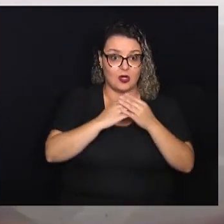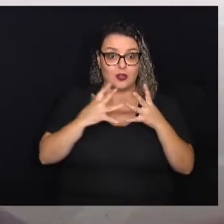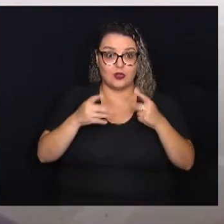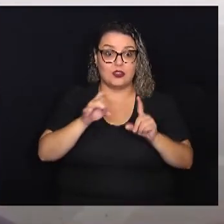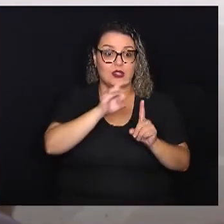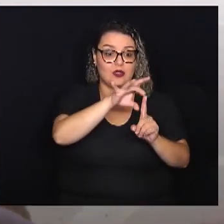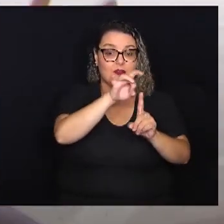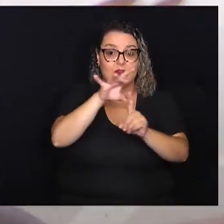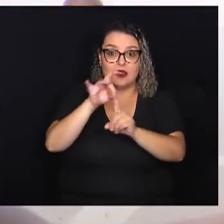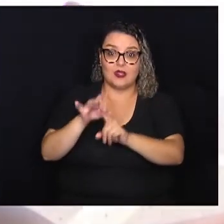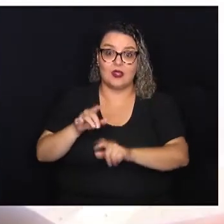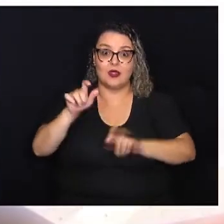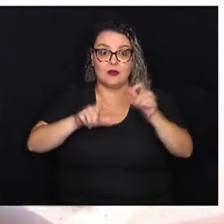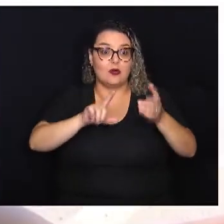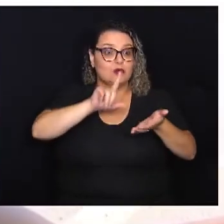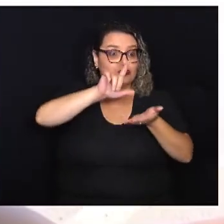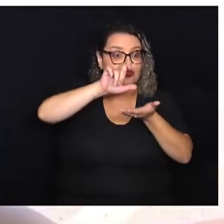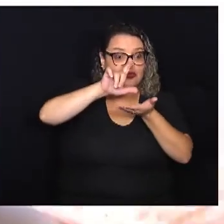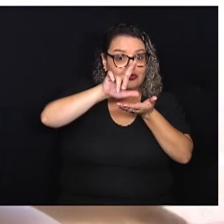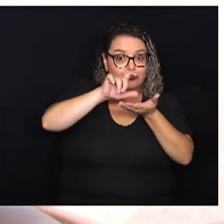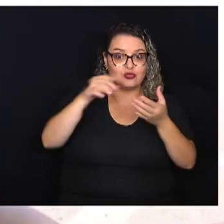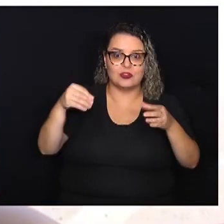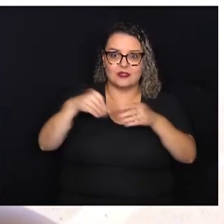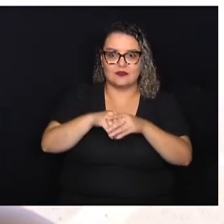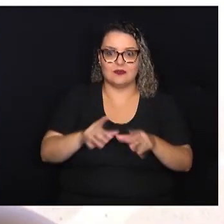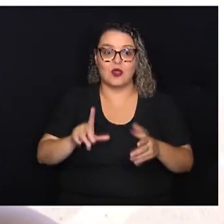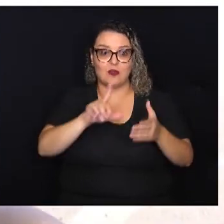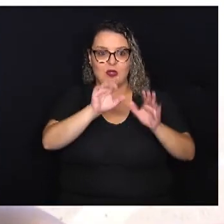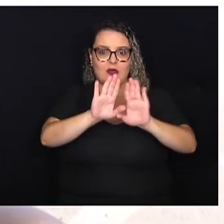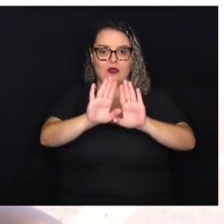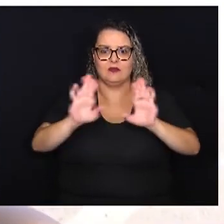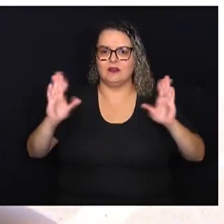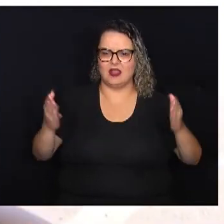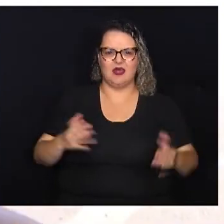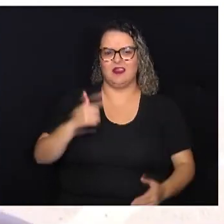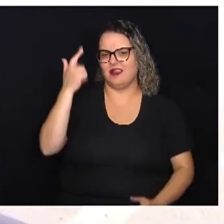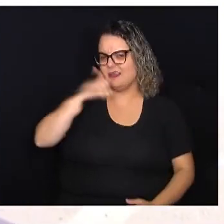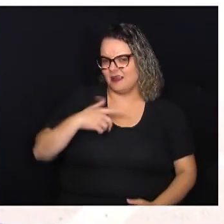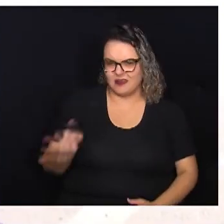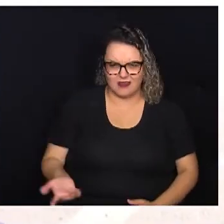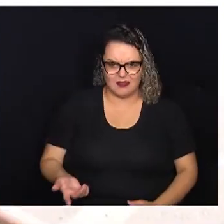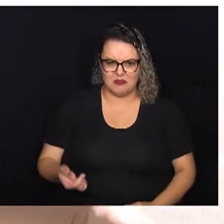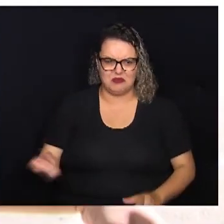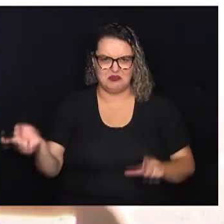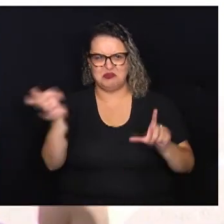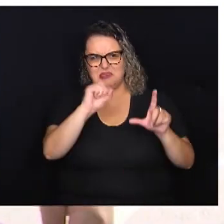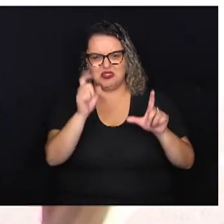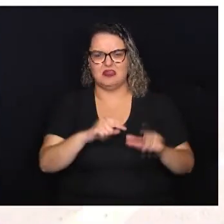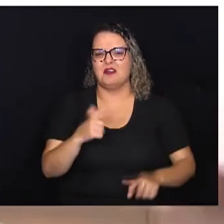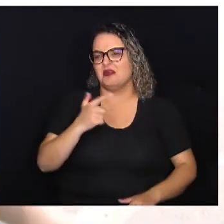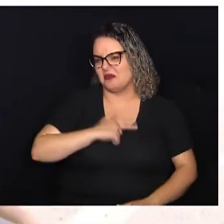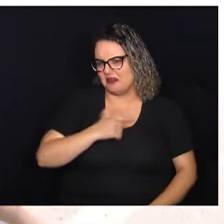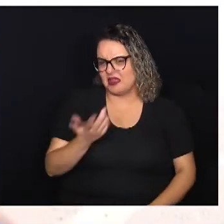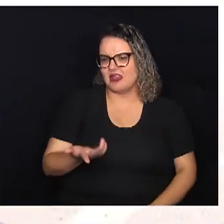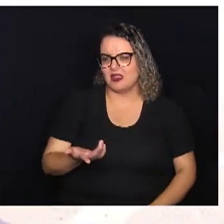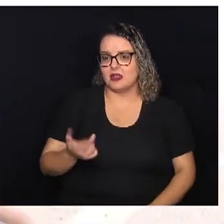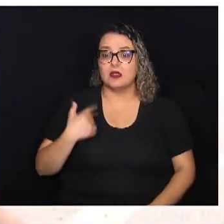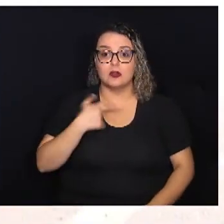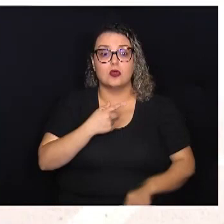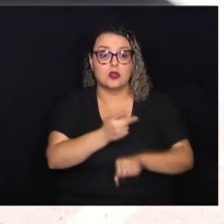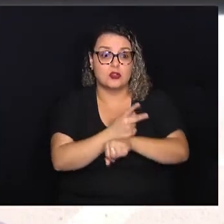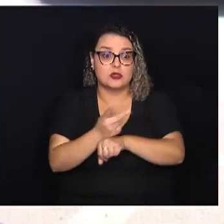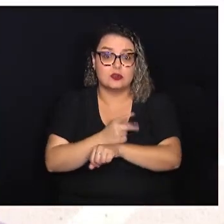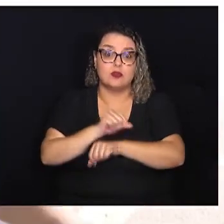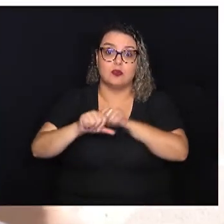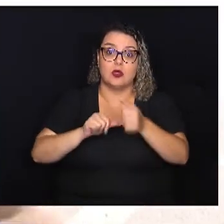então o pessoal tirava foto de dentro da lanchonete e saía um muro super feio atrás, era todo pichado, estava bem feio, e assim, a gente está sempre procurando mudar,